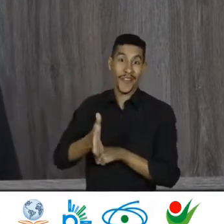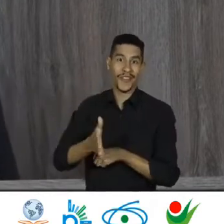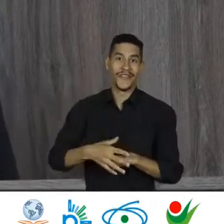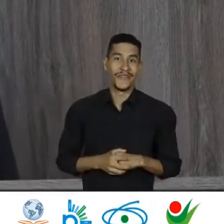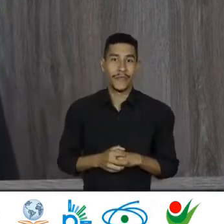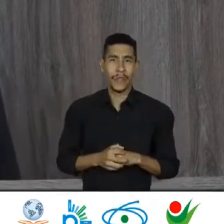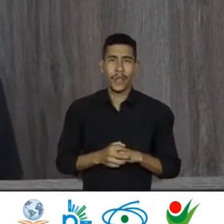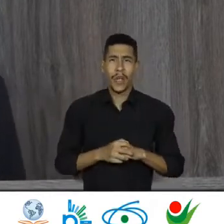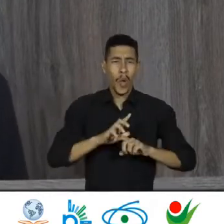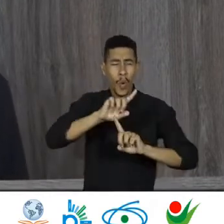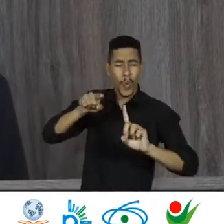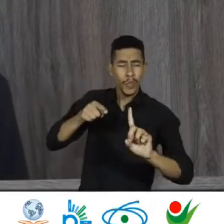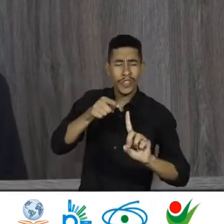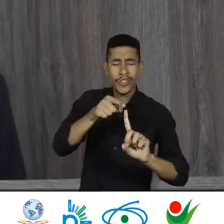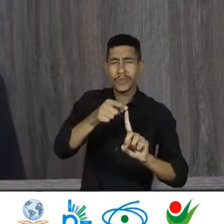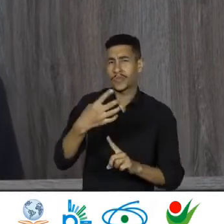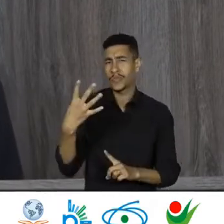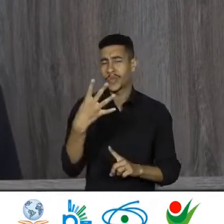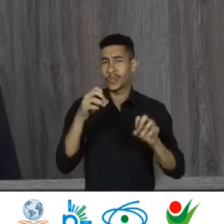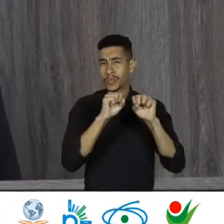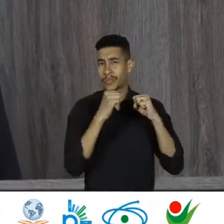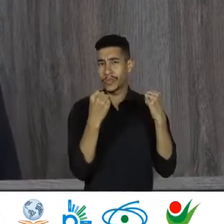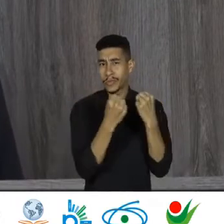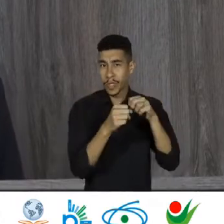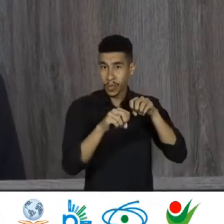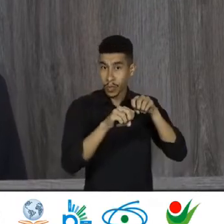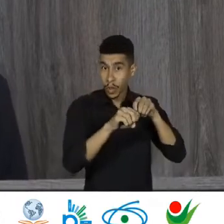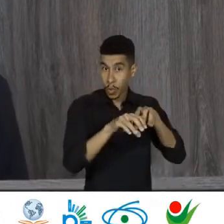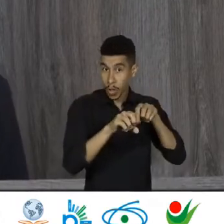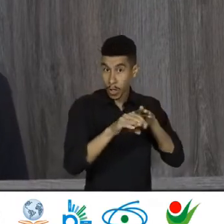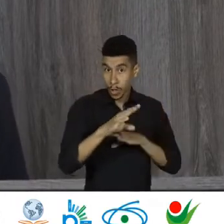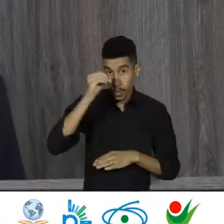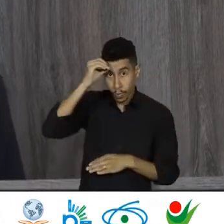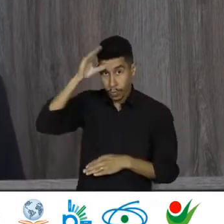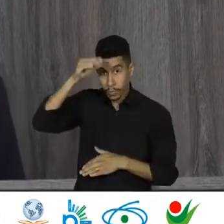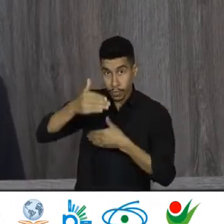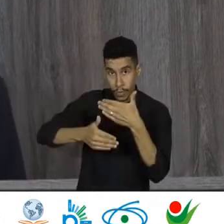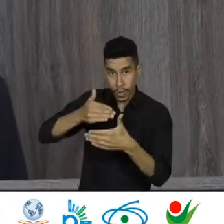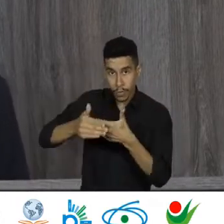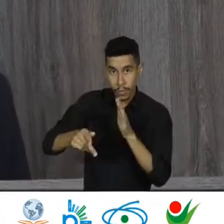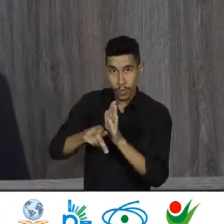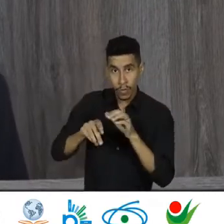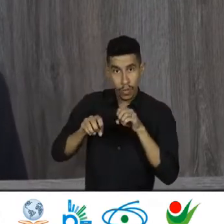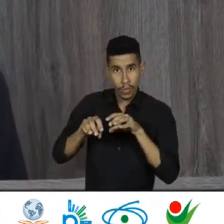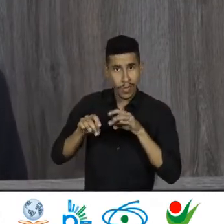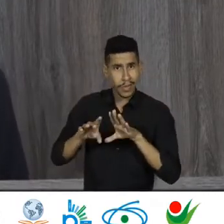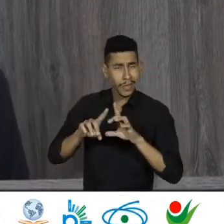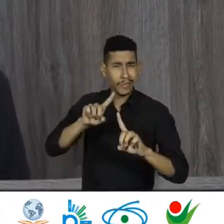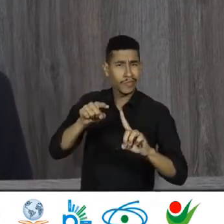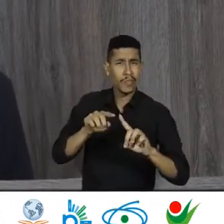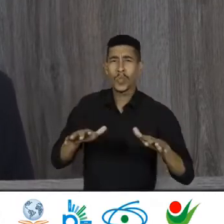fundamental do quarto seminário de Educação, Conhecimento e Processos Educativos é o de